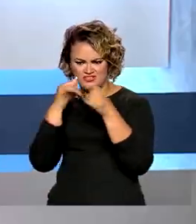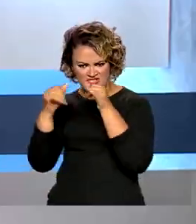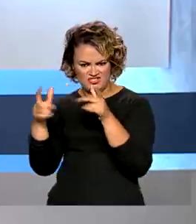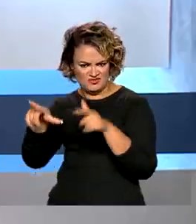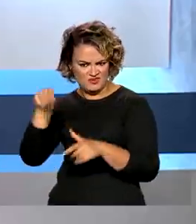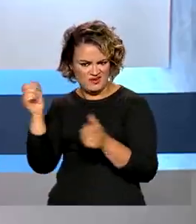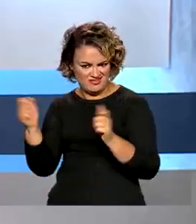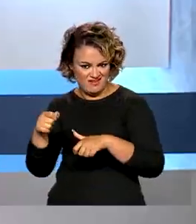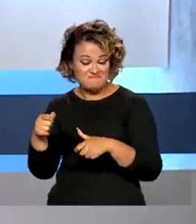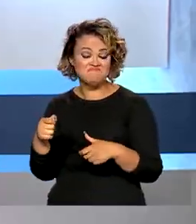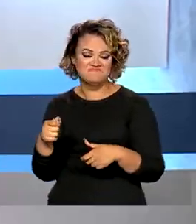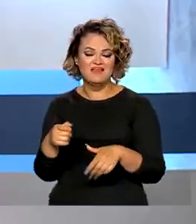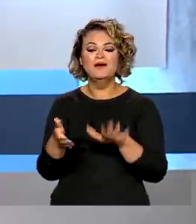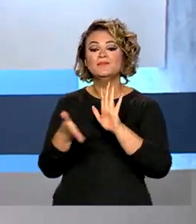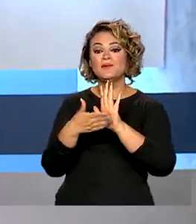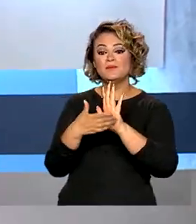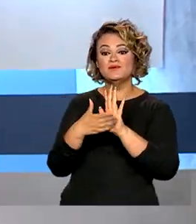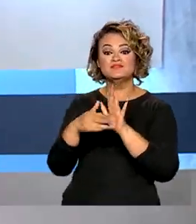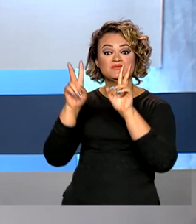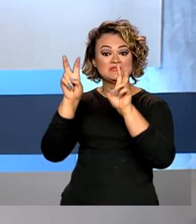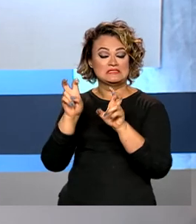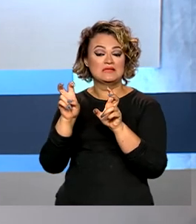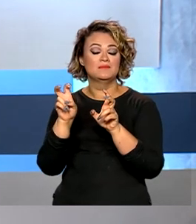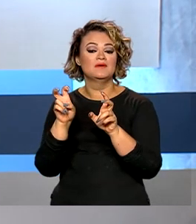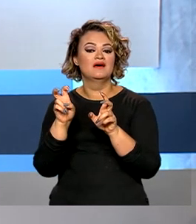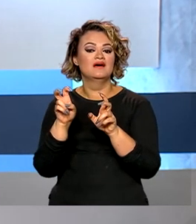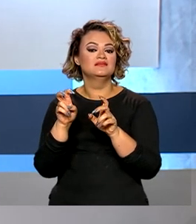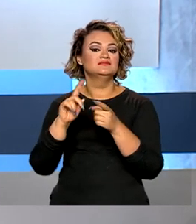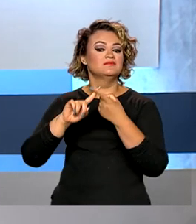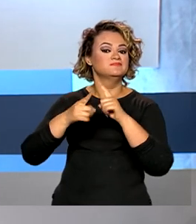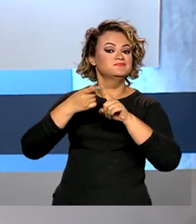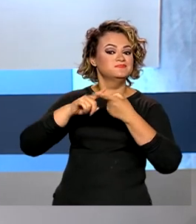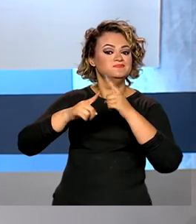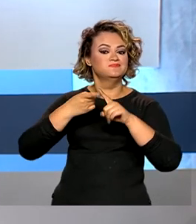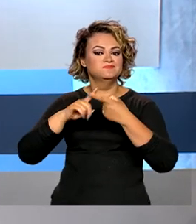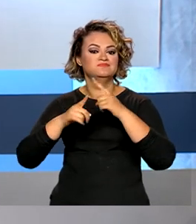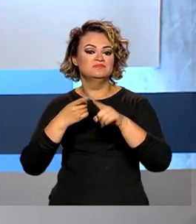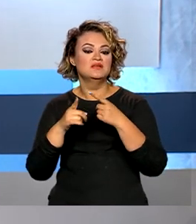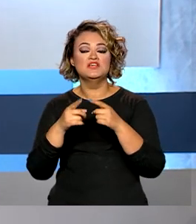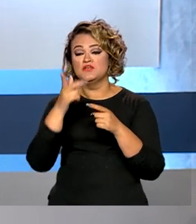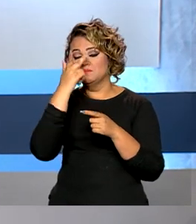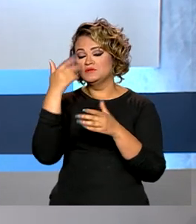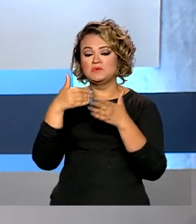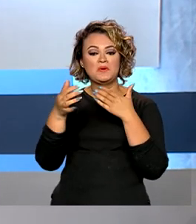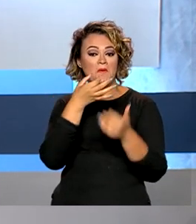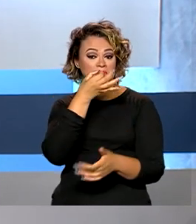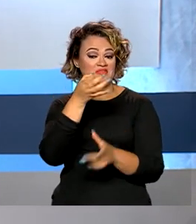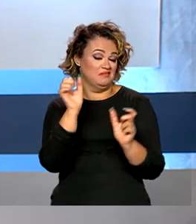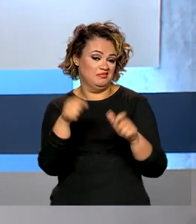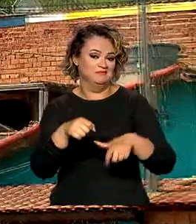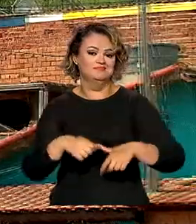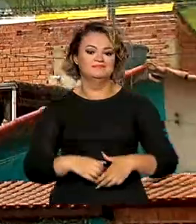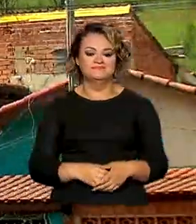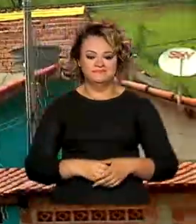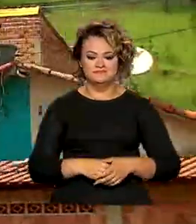Uma proposta sobre essa possibilidade está em consulta pública e qualquer pessoa pode opinar.